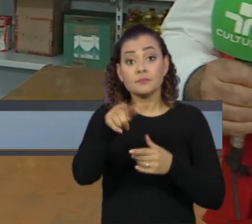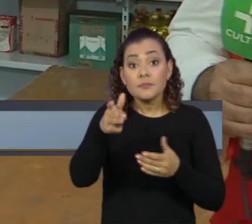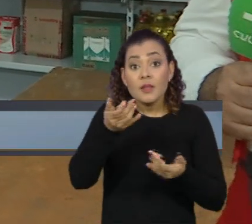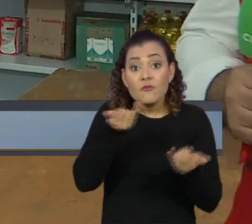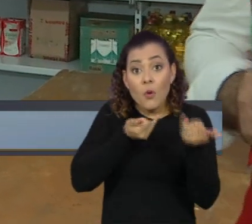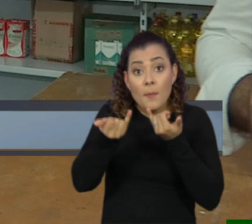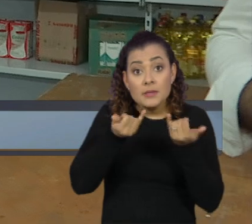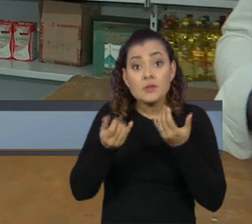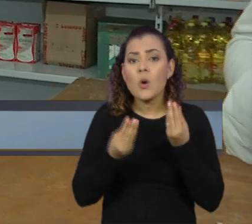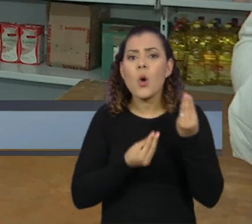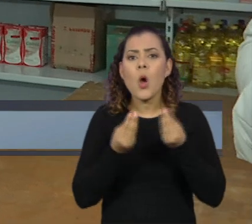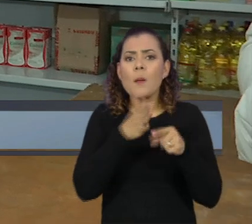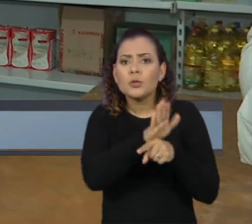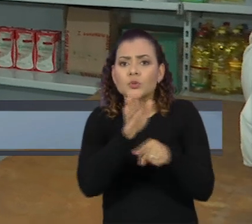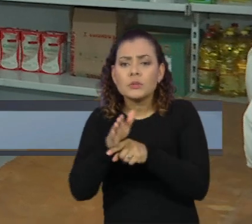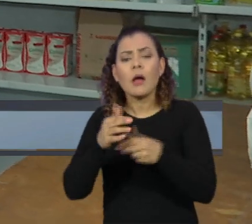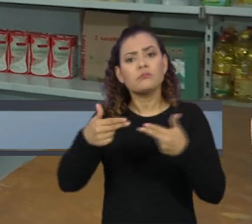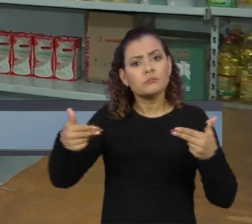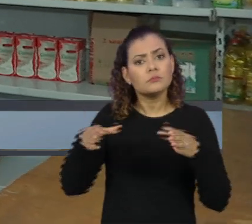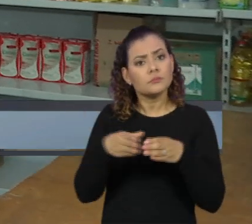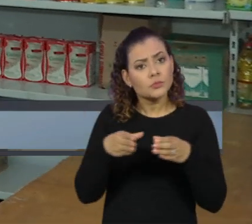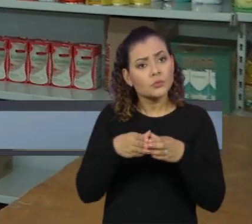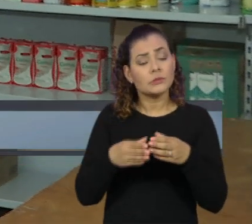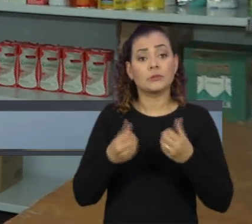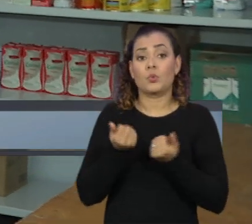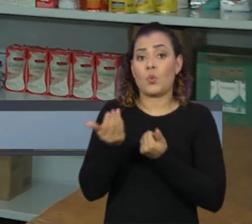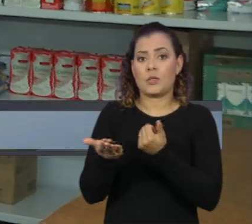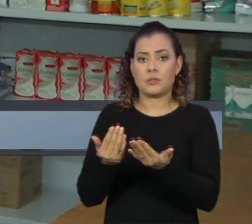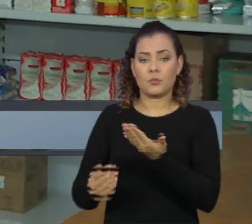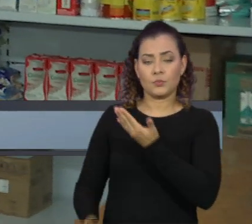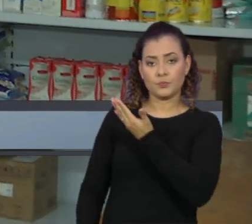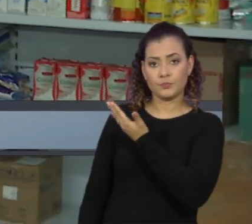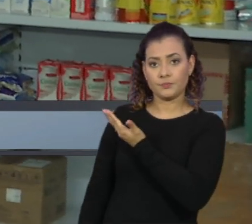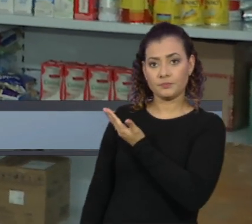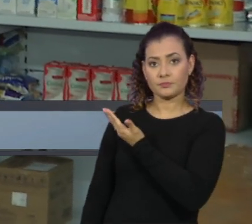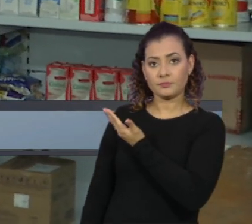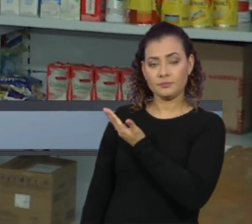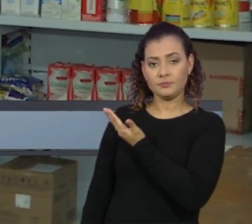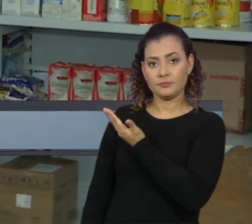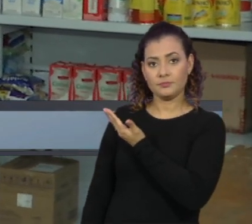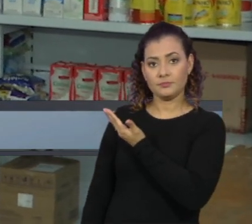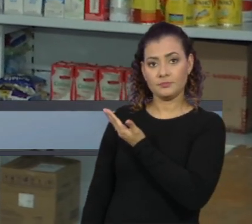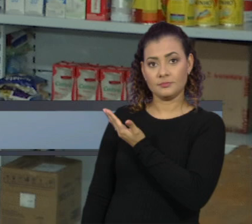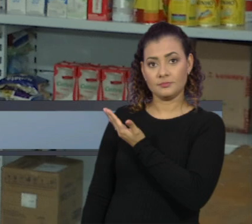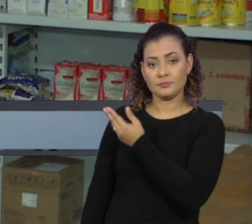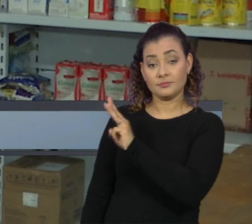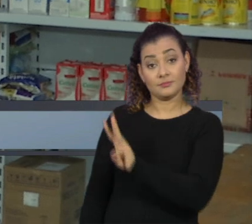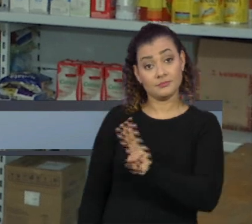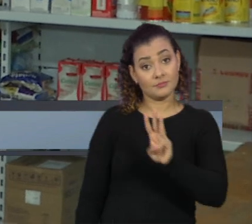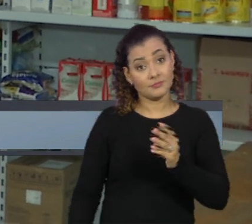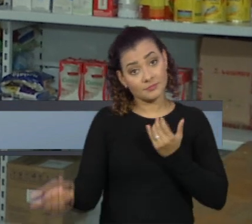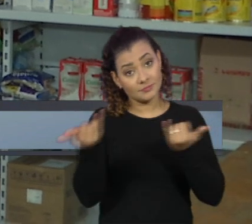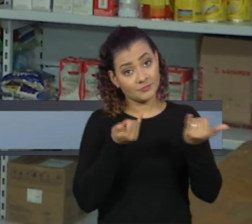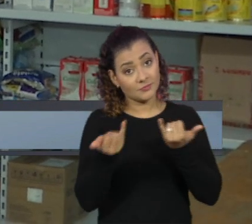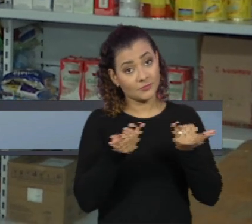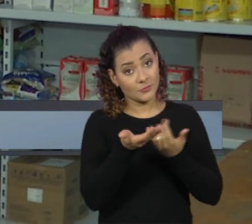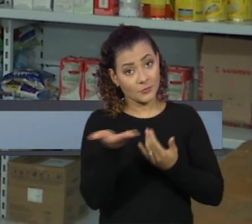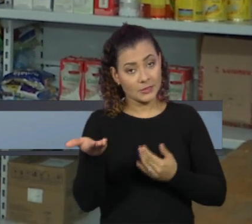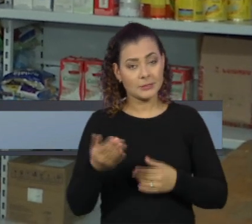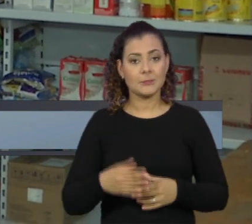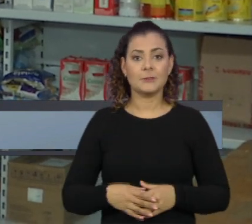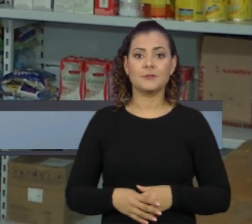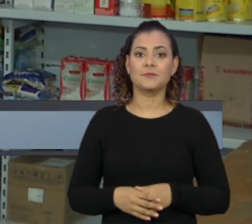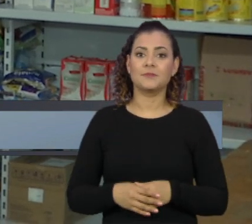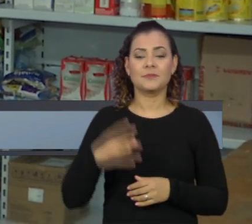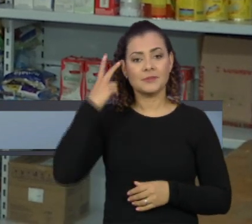mais sobre como ajudar a Cruz Vermelha, é só entrar no site cruzvermelhasp.org.br barra doação.